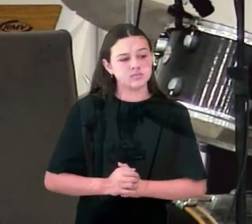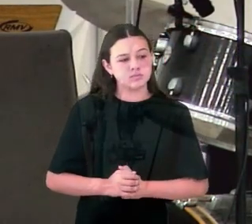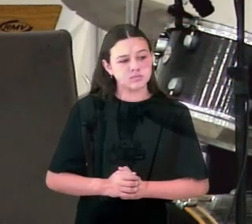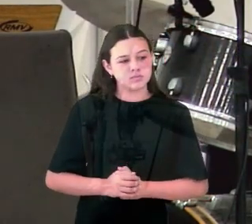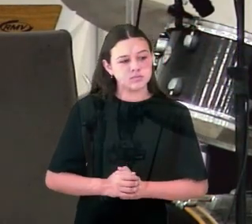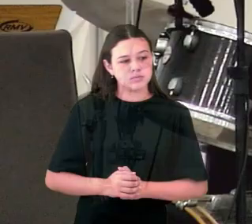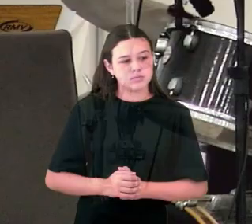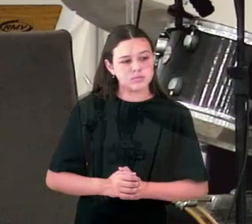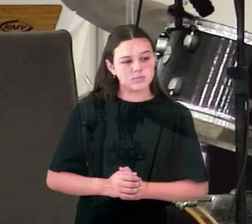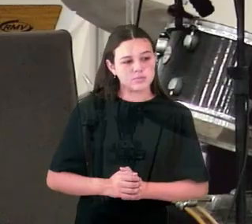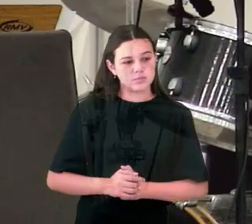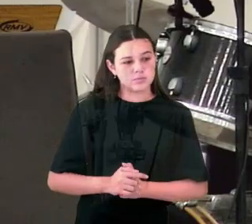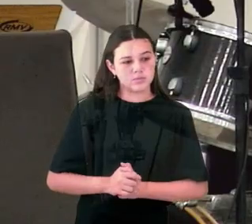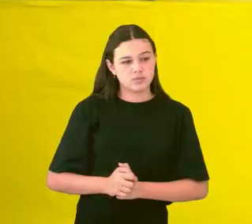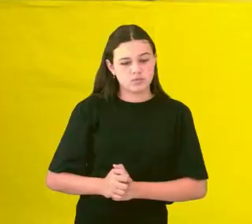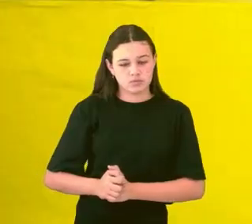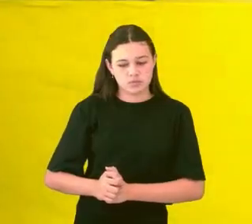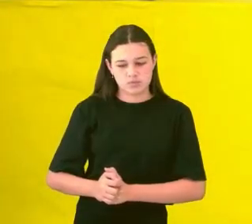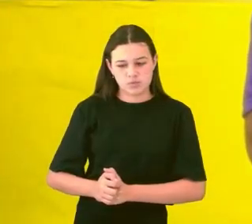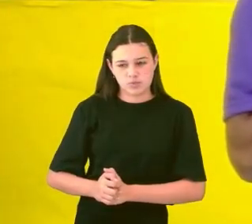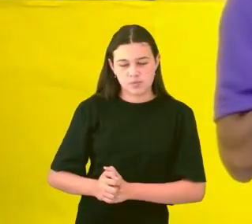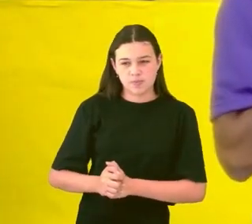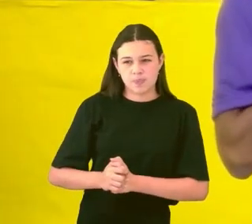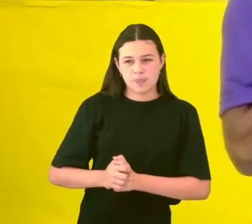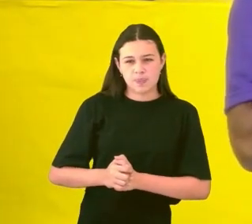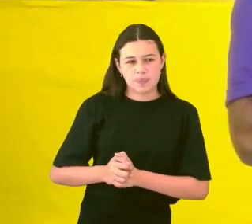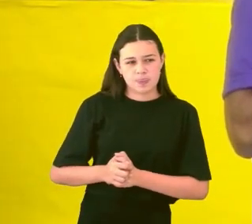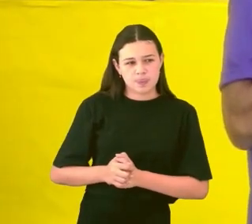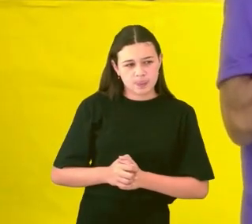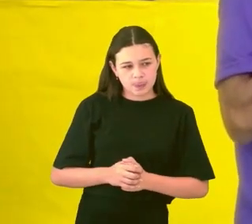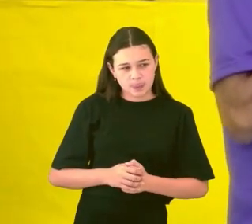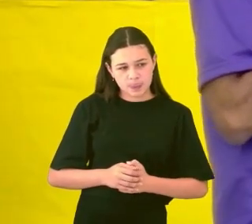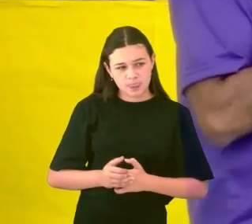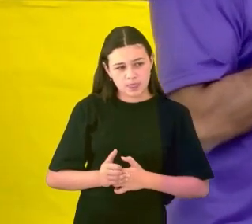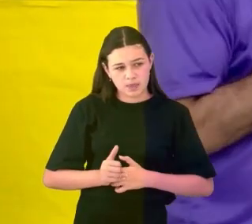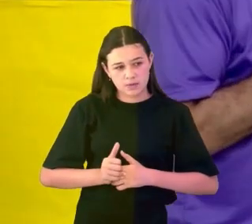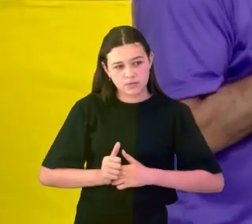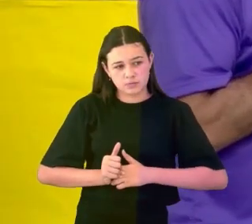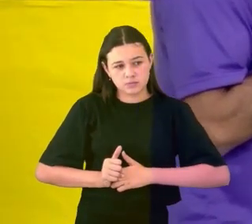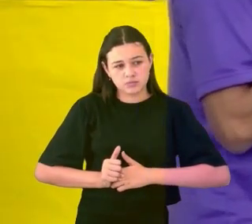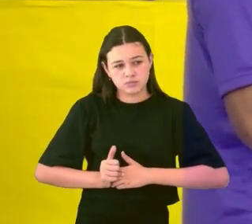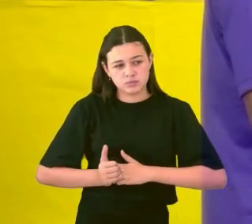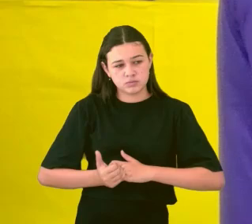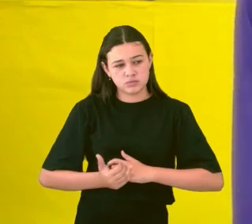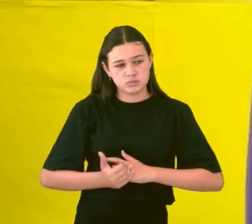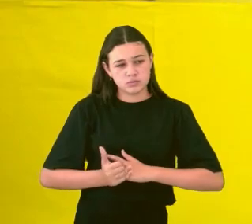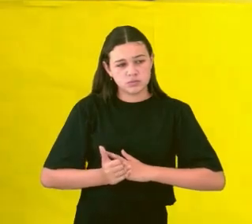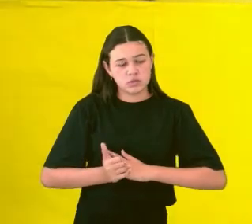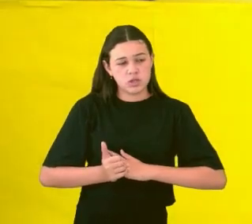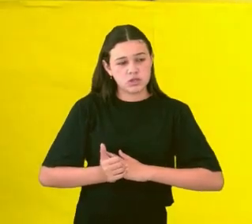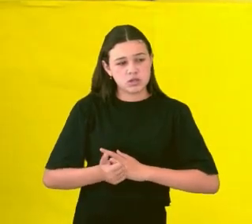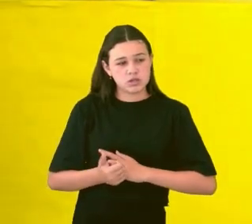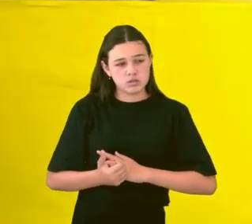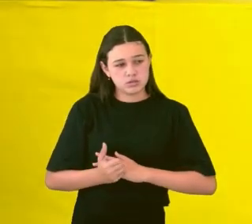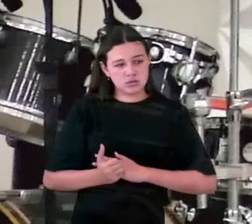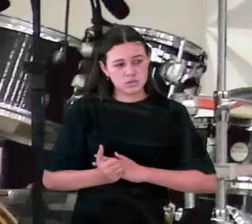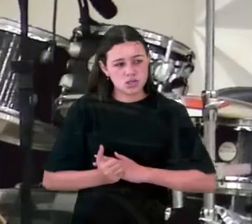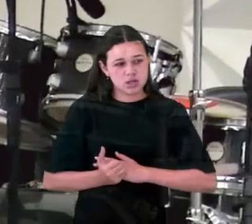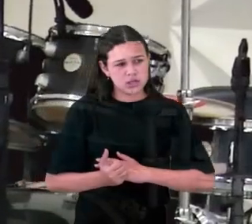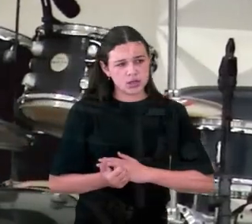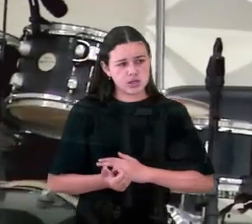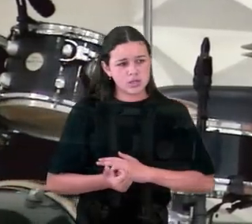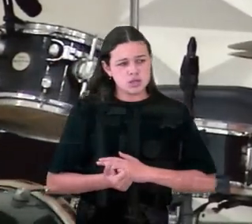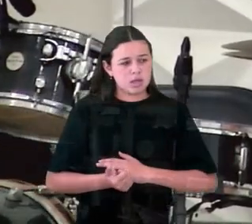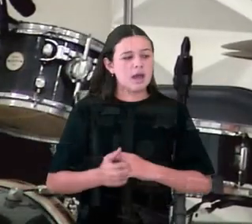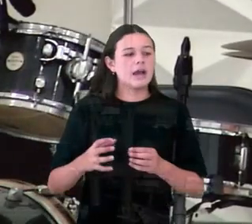inclusive, em lares dos nossos arraiais evangélicos, de nossas comunidades evangélicas. Mas me permito apenas